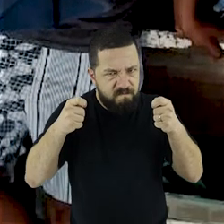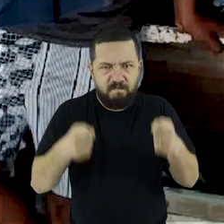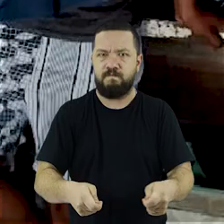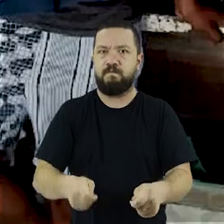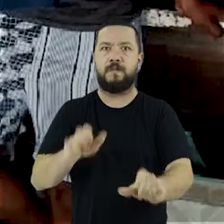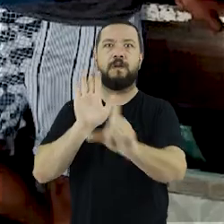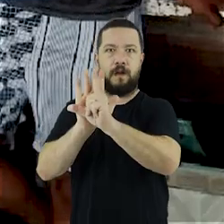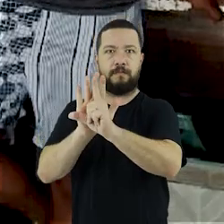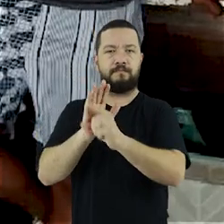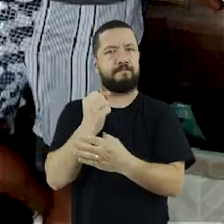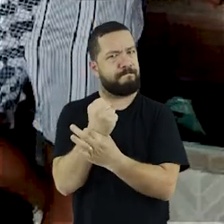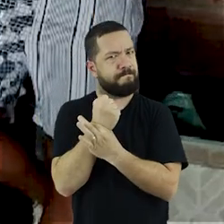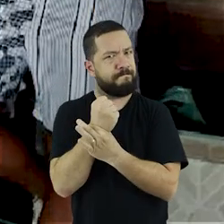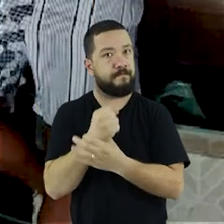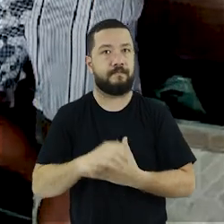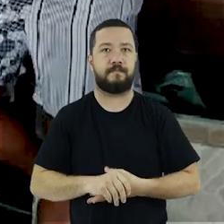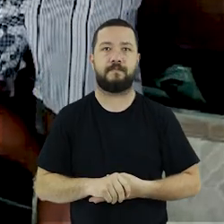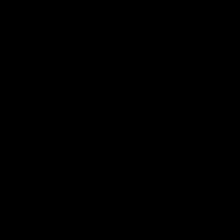que a lei exige.